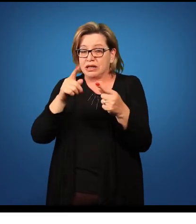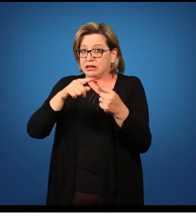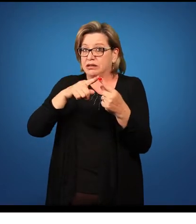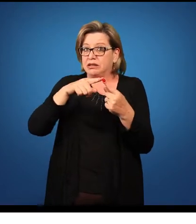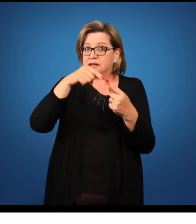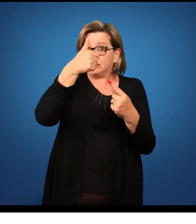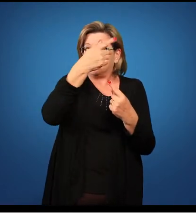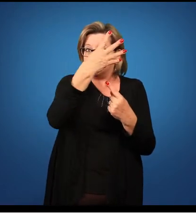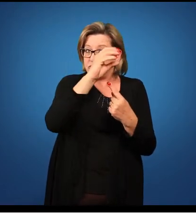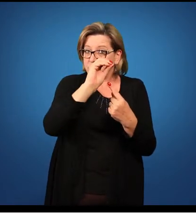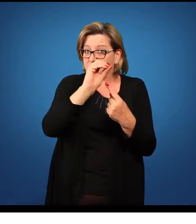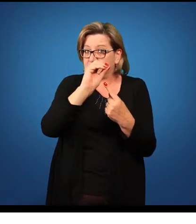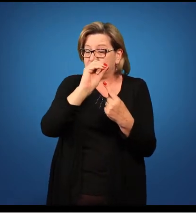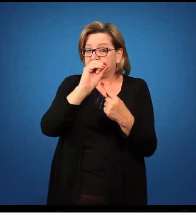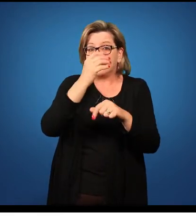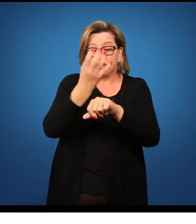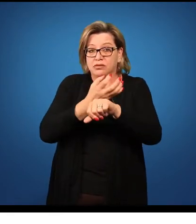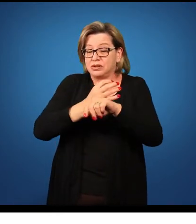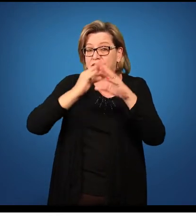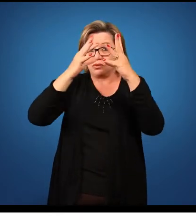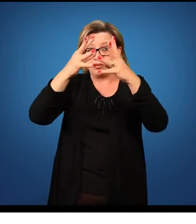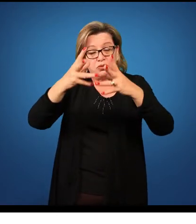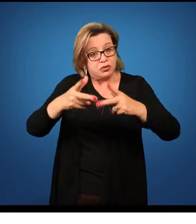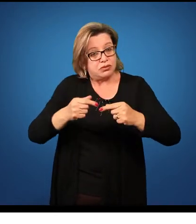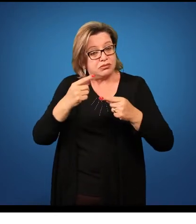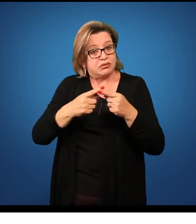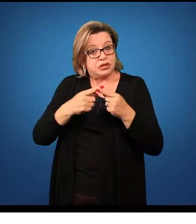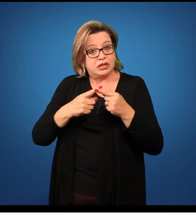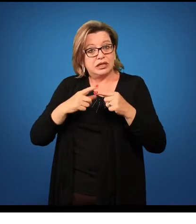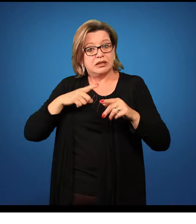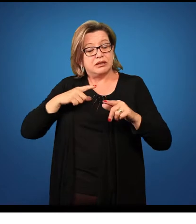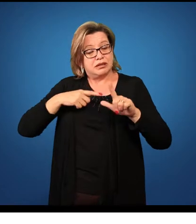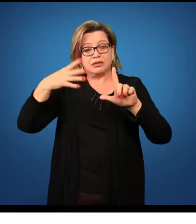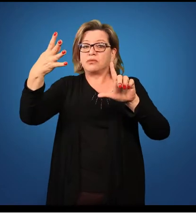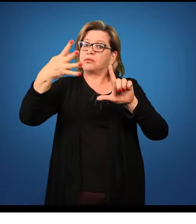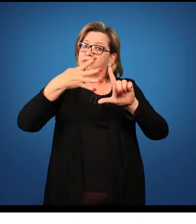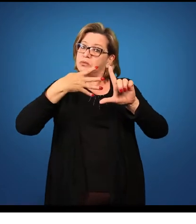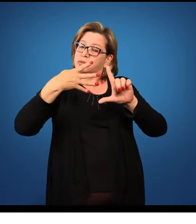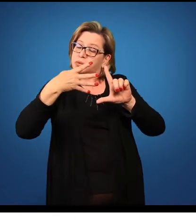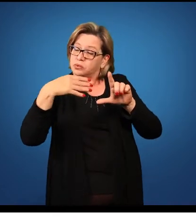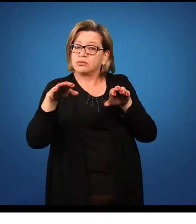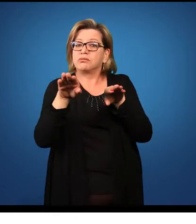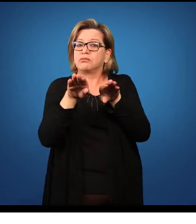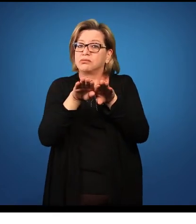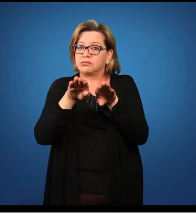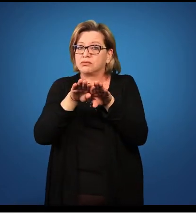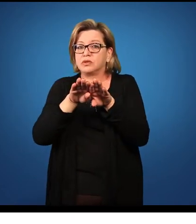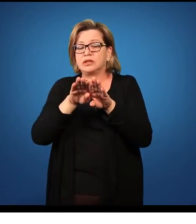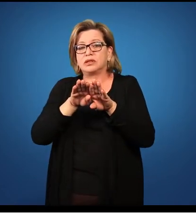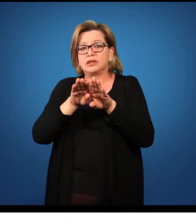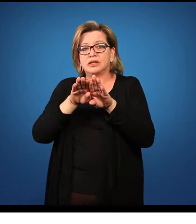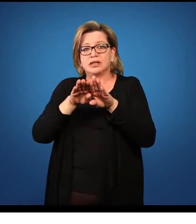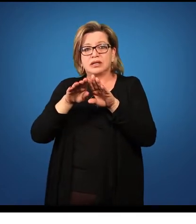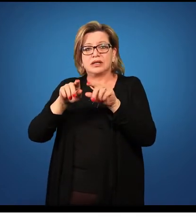140 horas na disciplina como um todo, porque nós trabalharemos na plataforma e trabalharemos com